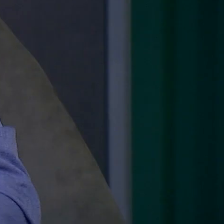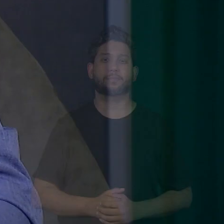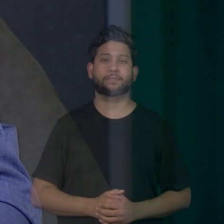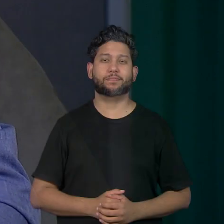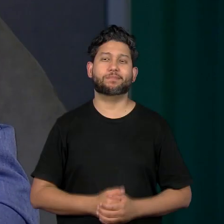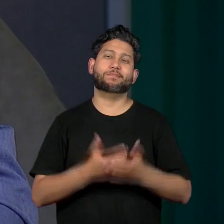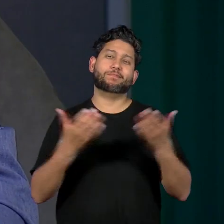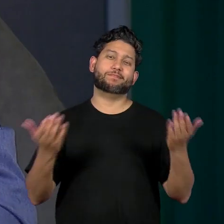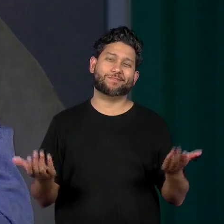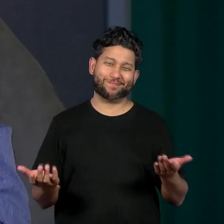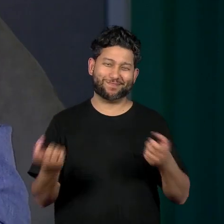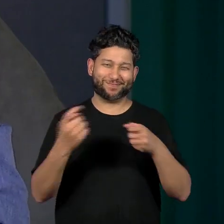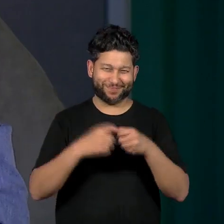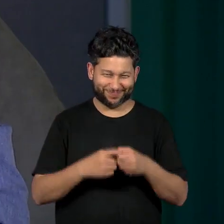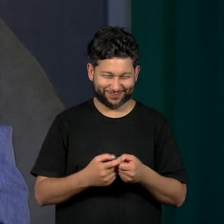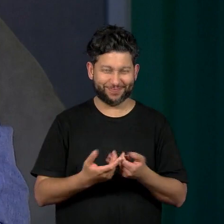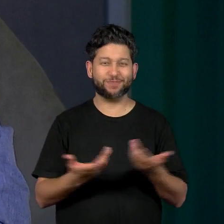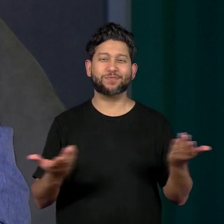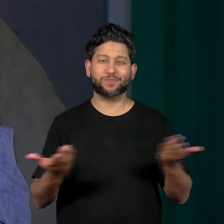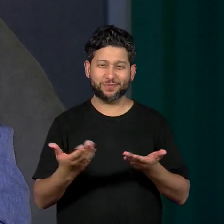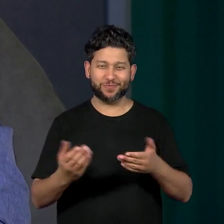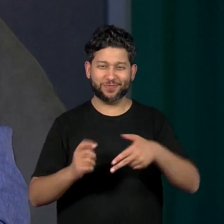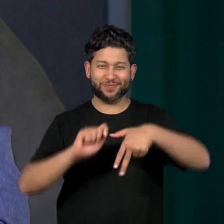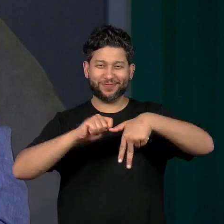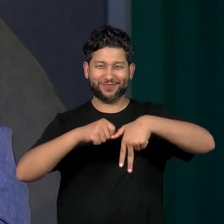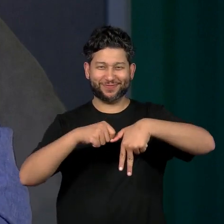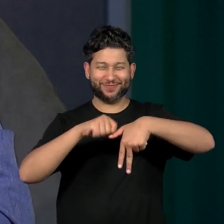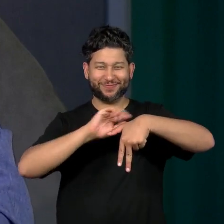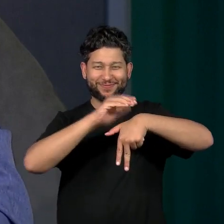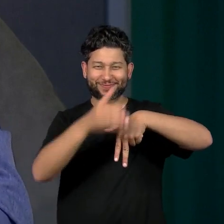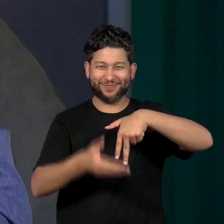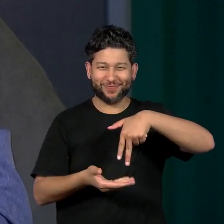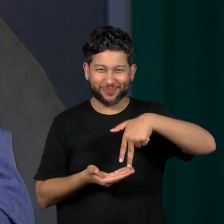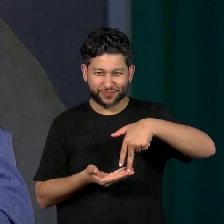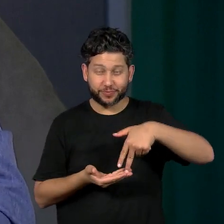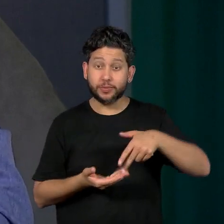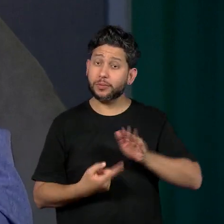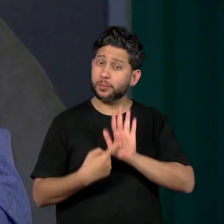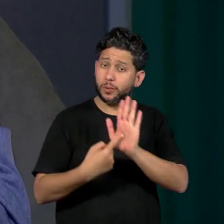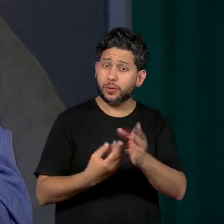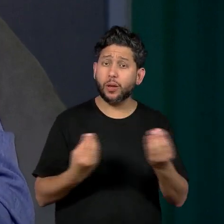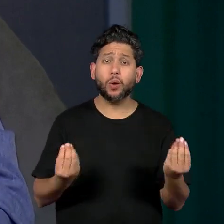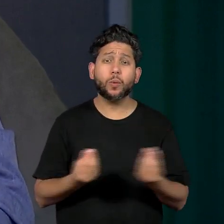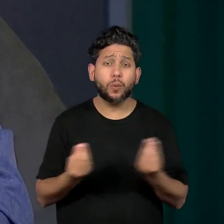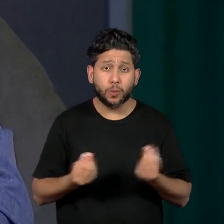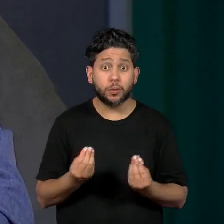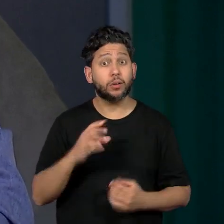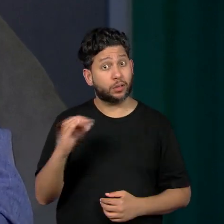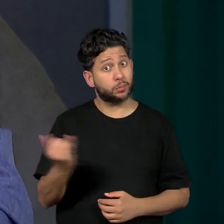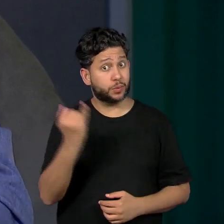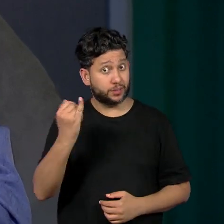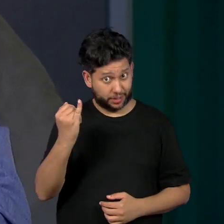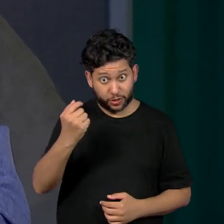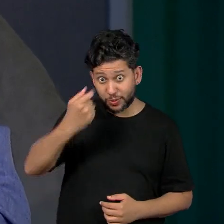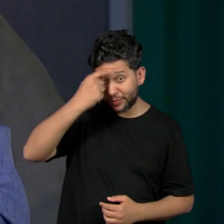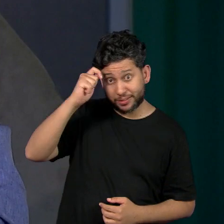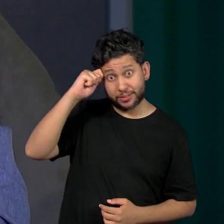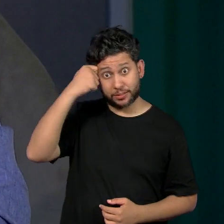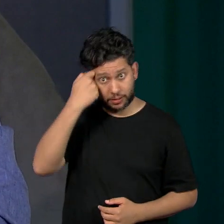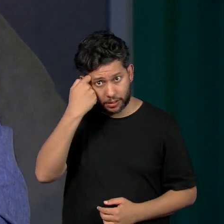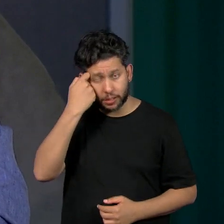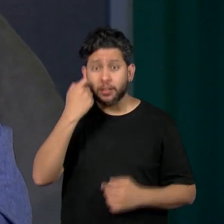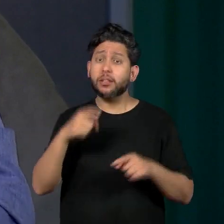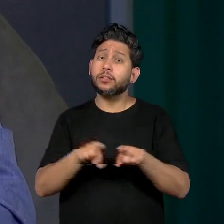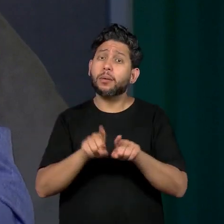Já estamos de volta com o nosso programa Negros em Foco. Hoje nós estamos falando sobre a importância da consciência negra e como a